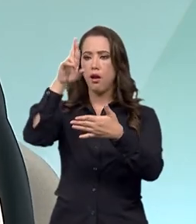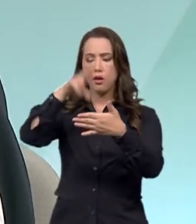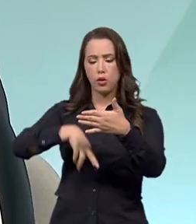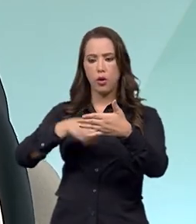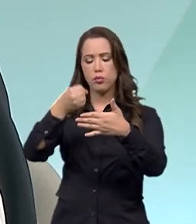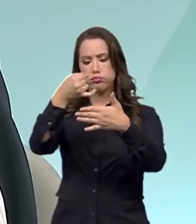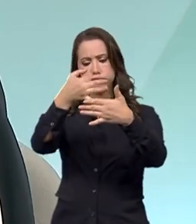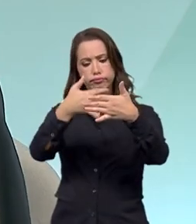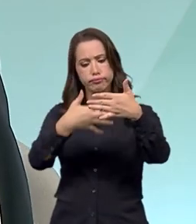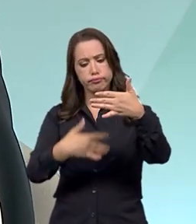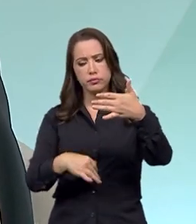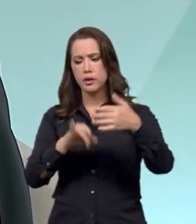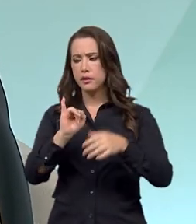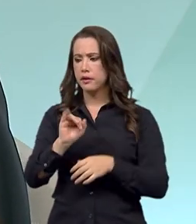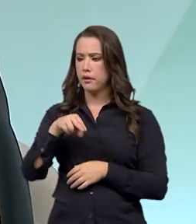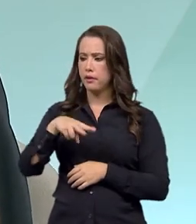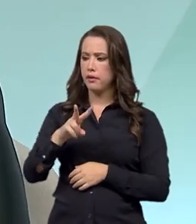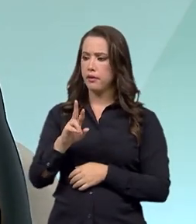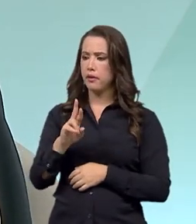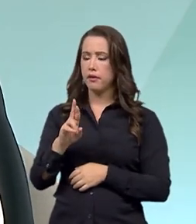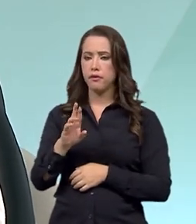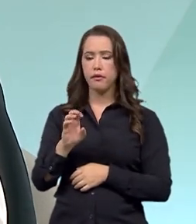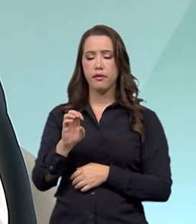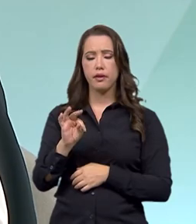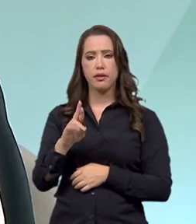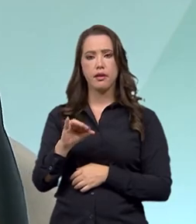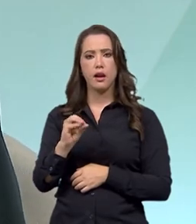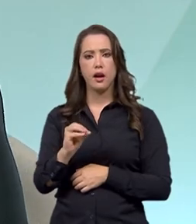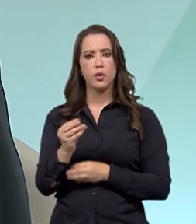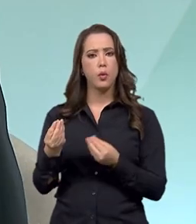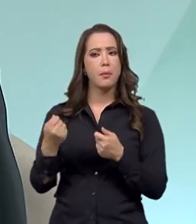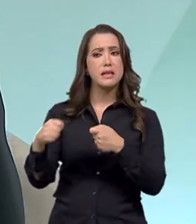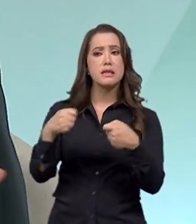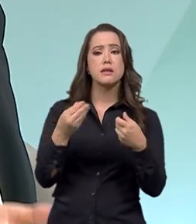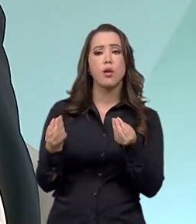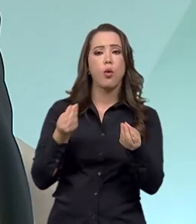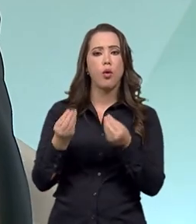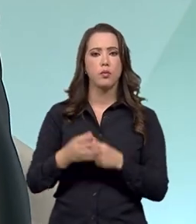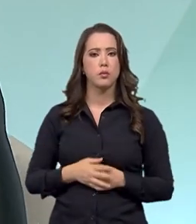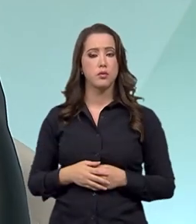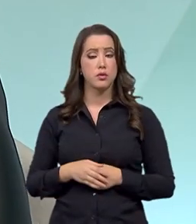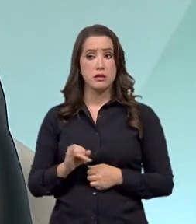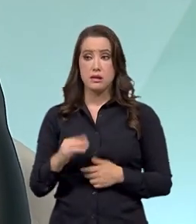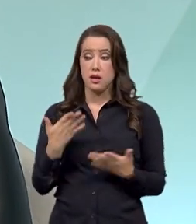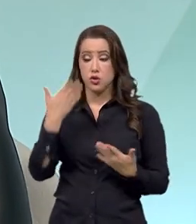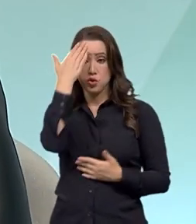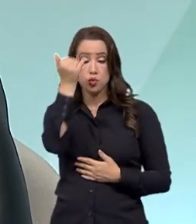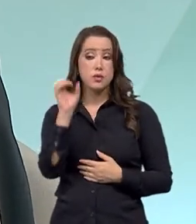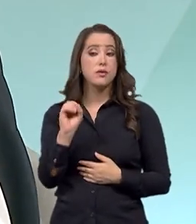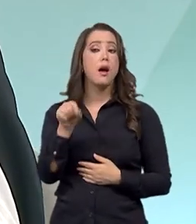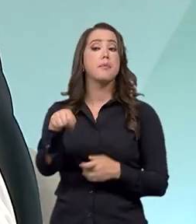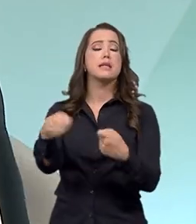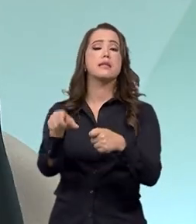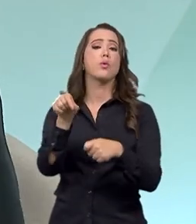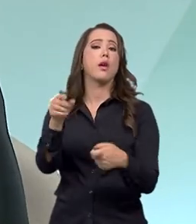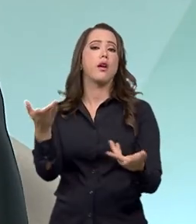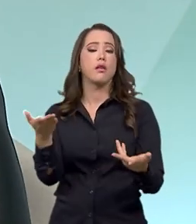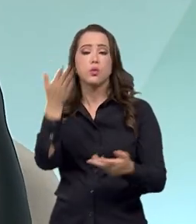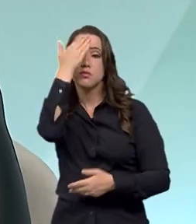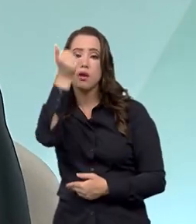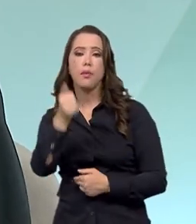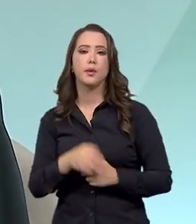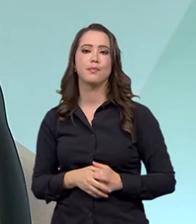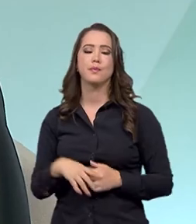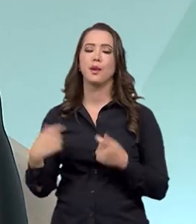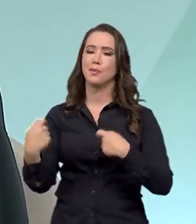a gente poder entender qual a necessidade de cada um, né? Como é que a gente pode fazer política pública sem entender o nosso universo de